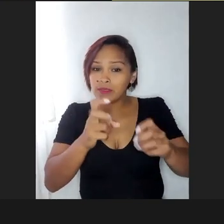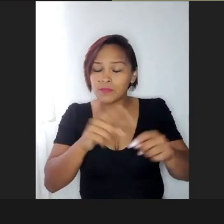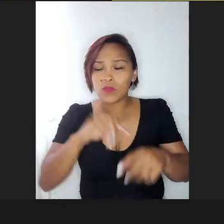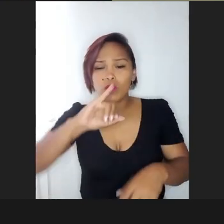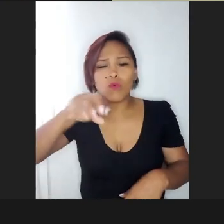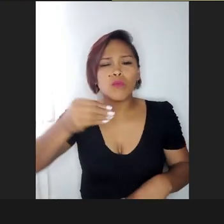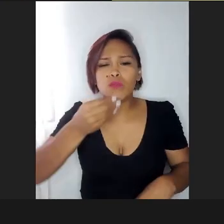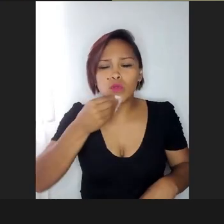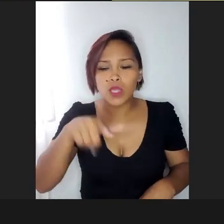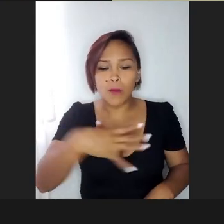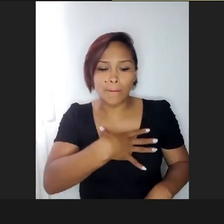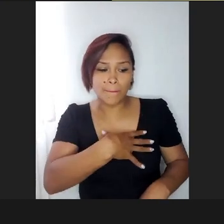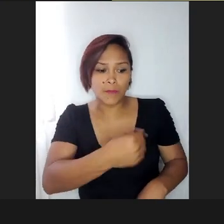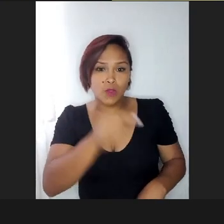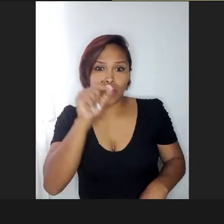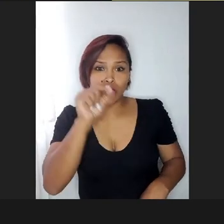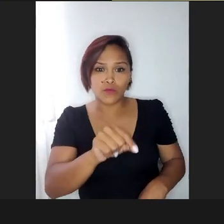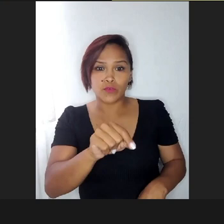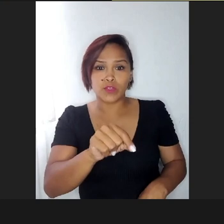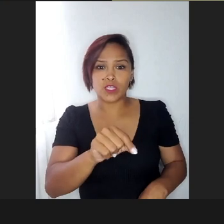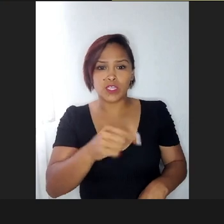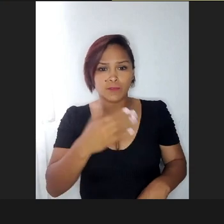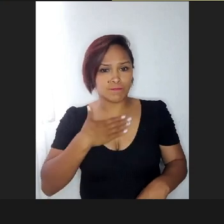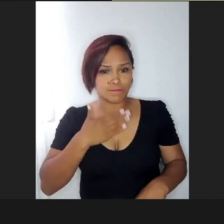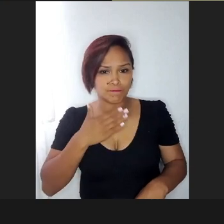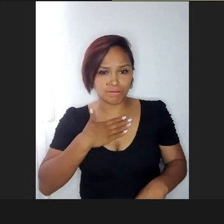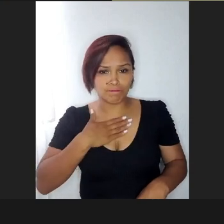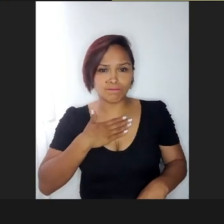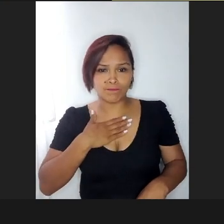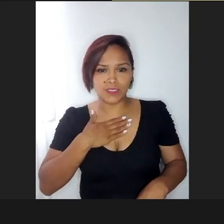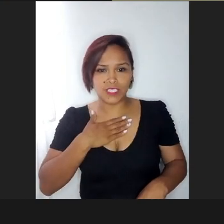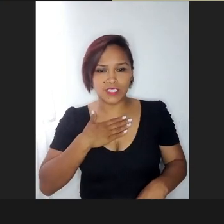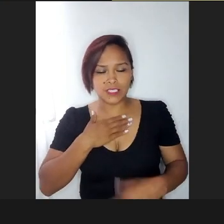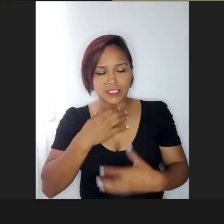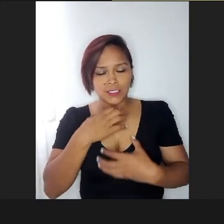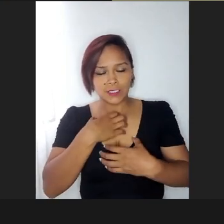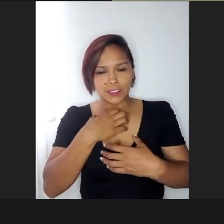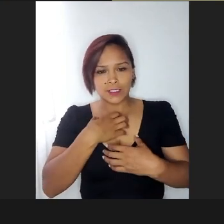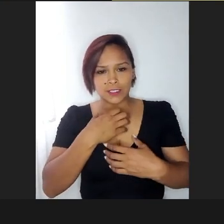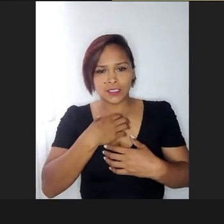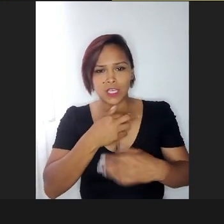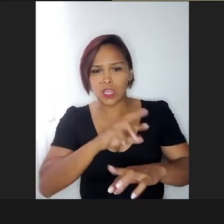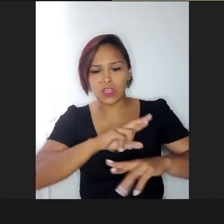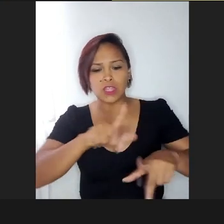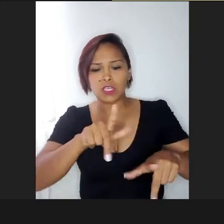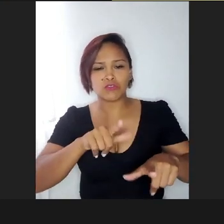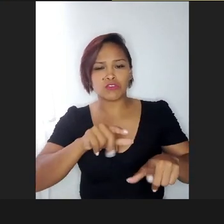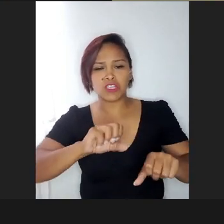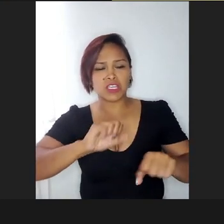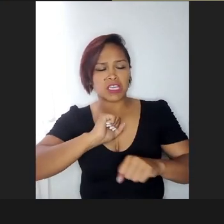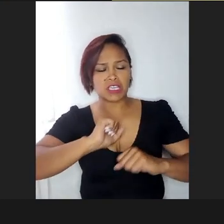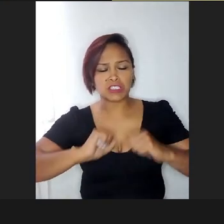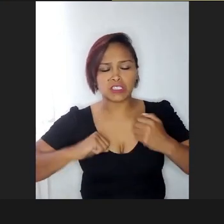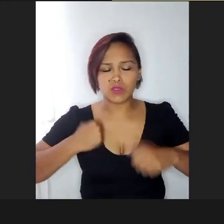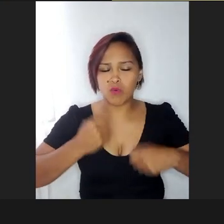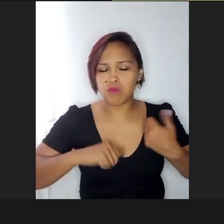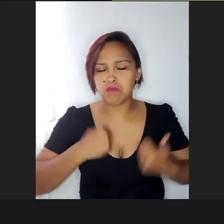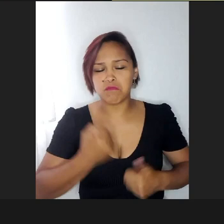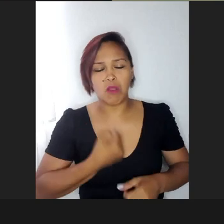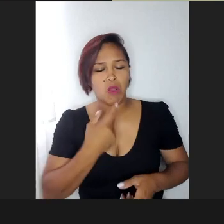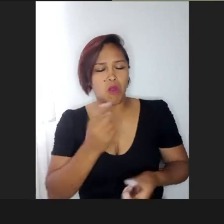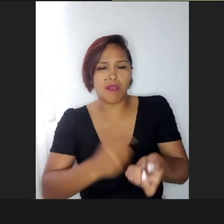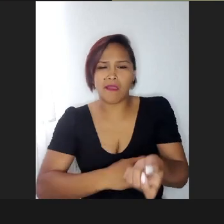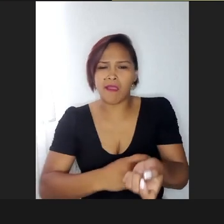para o meu filho ver em mim, que não existia revolta no meu coração, não existia raiva no meu